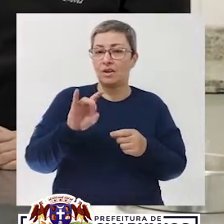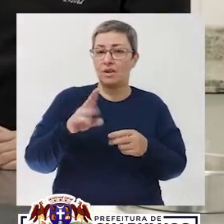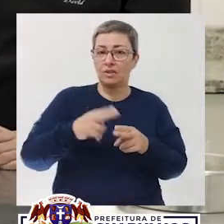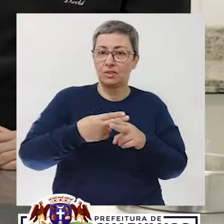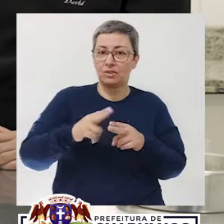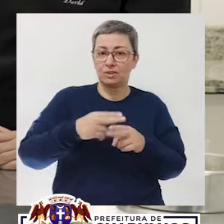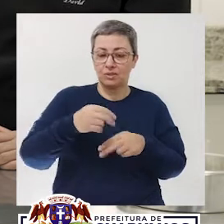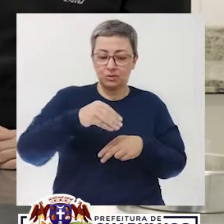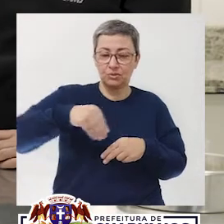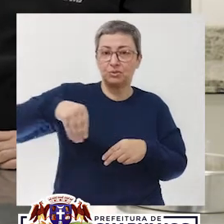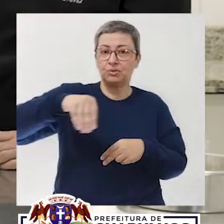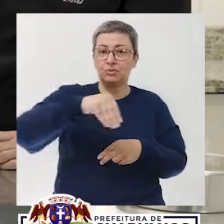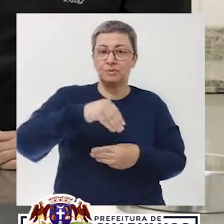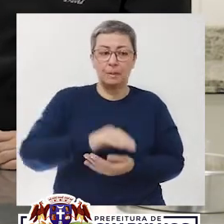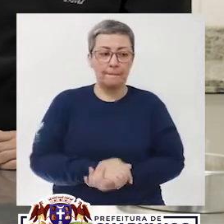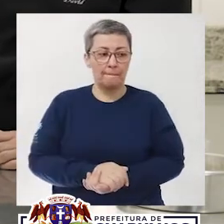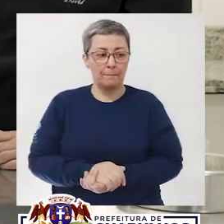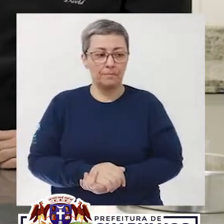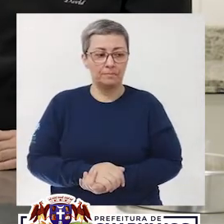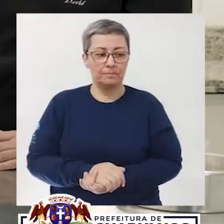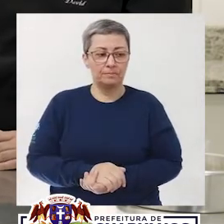Agora é só jogar a nossa ganache por cima